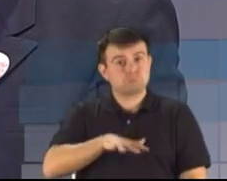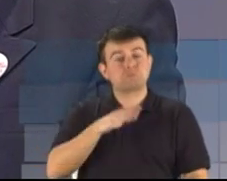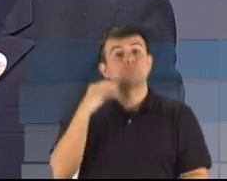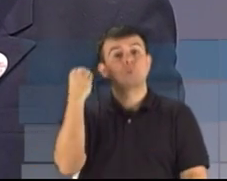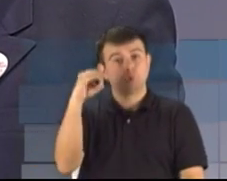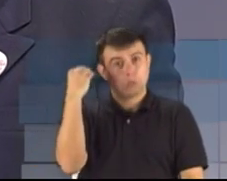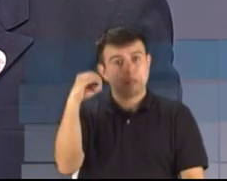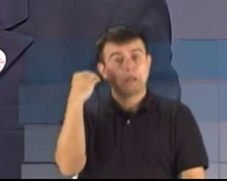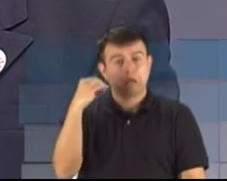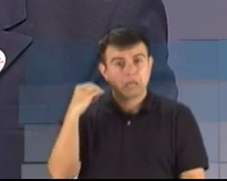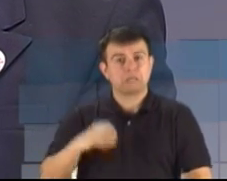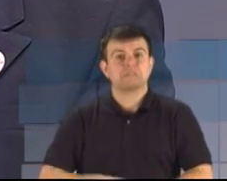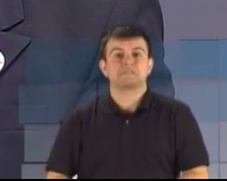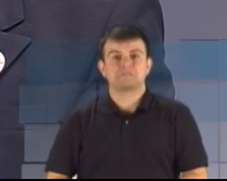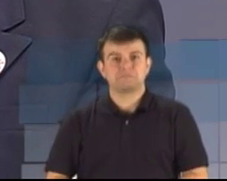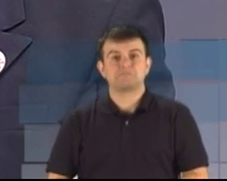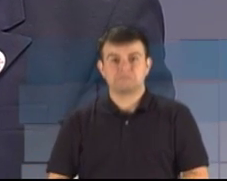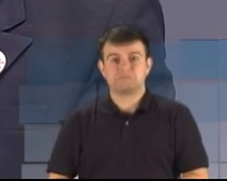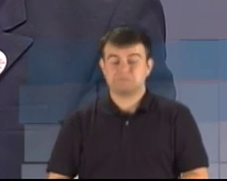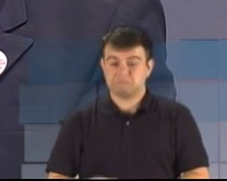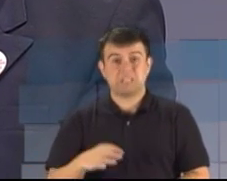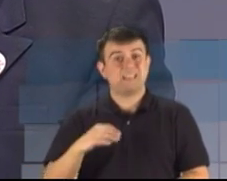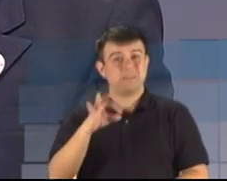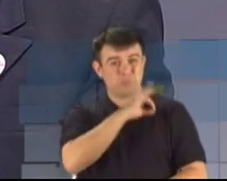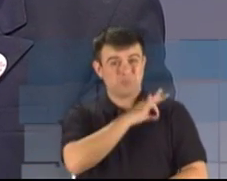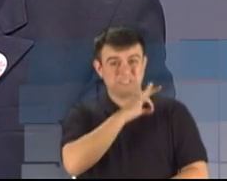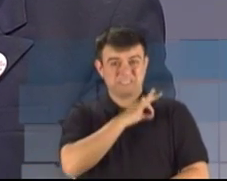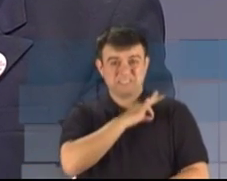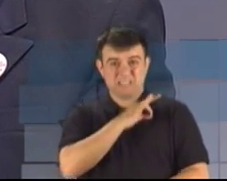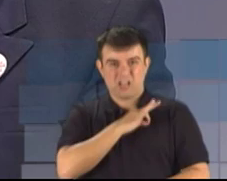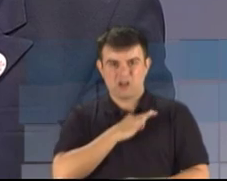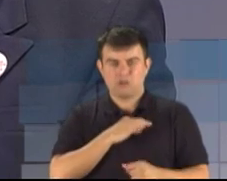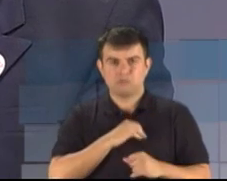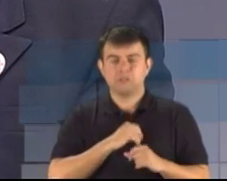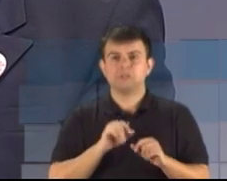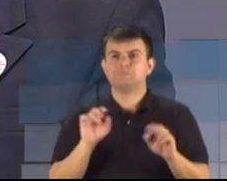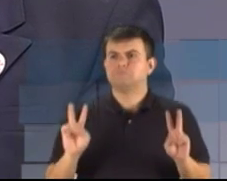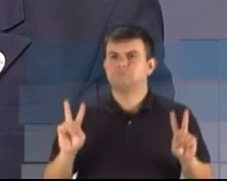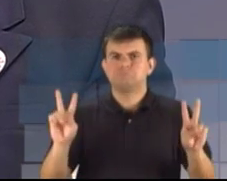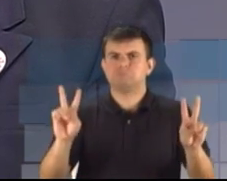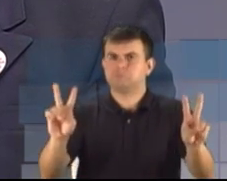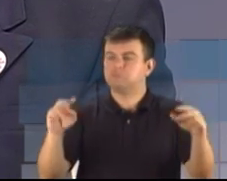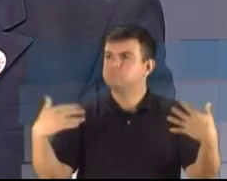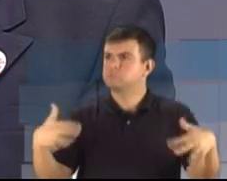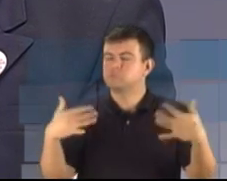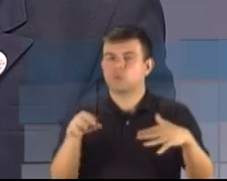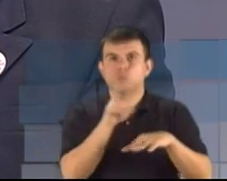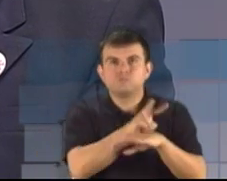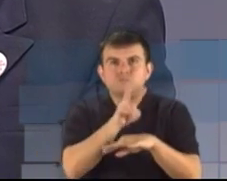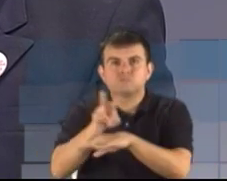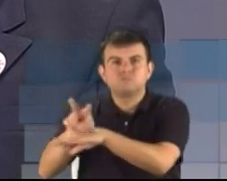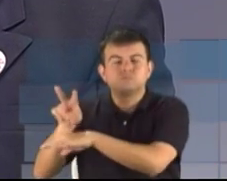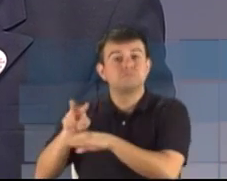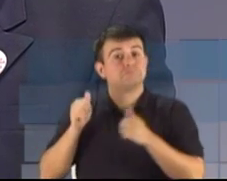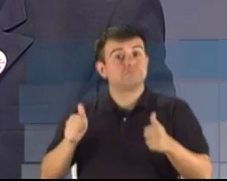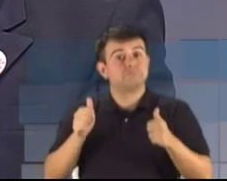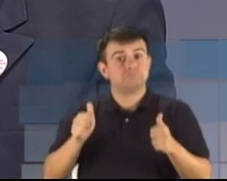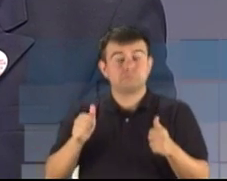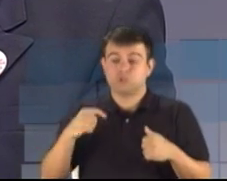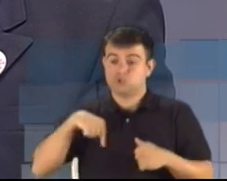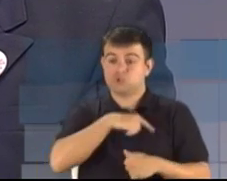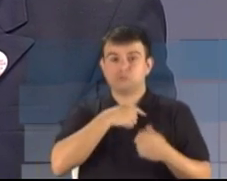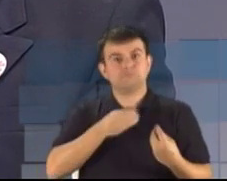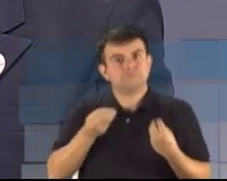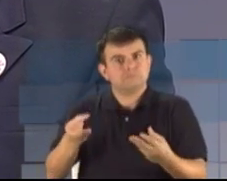Nós com efetivo, nas ruas, nós damos seguramente a condição necessária para termos a segurança que